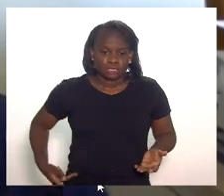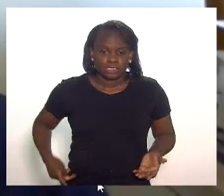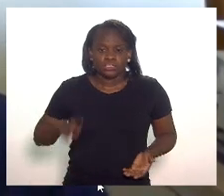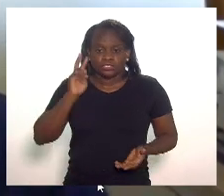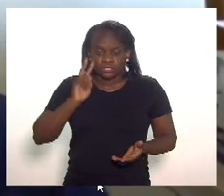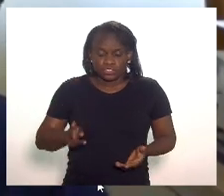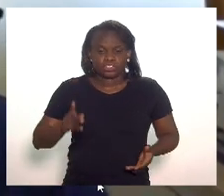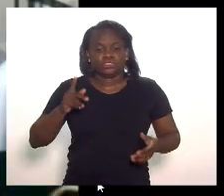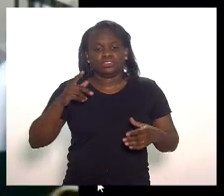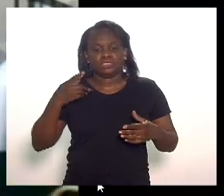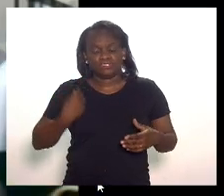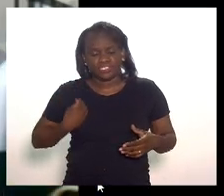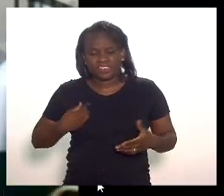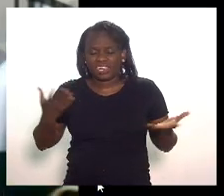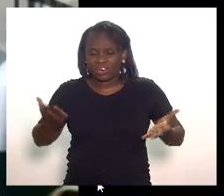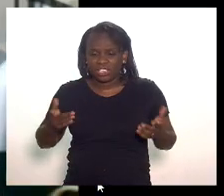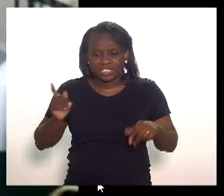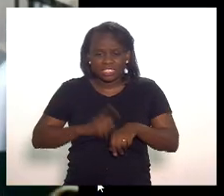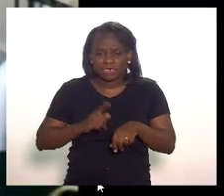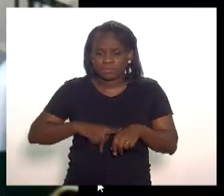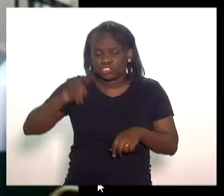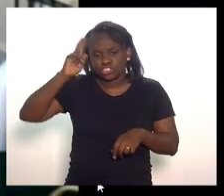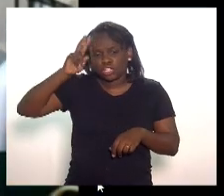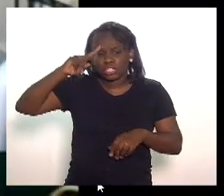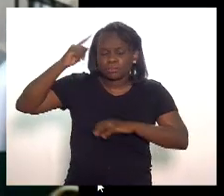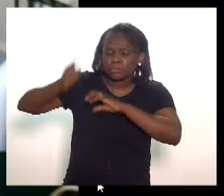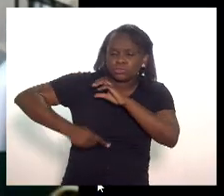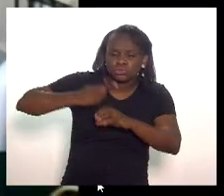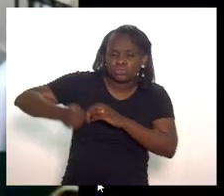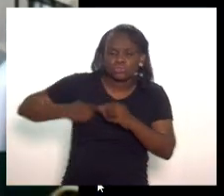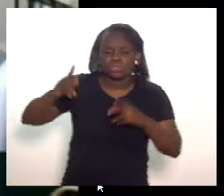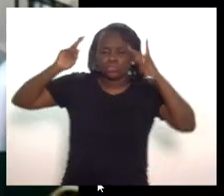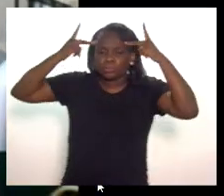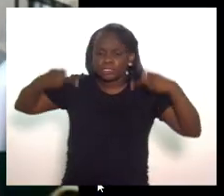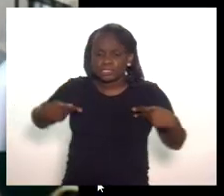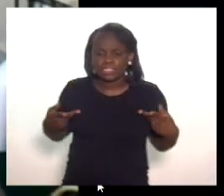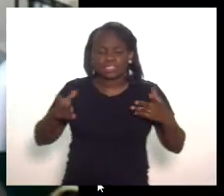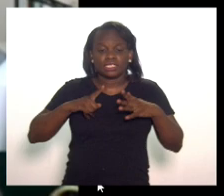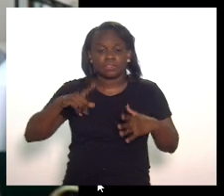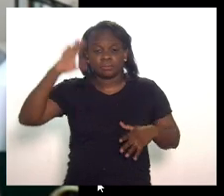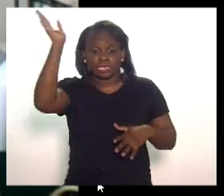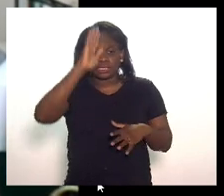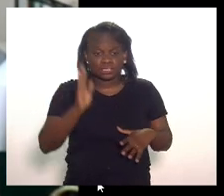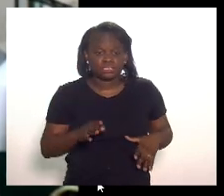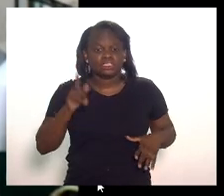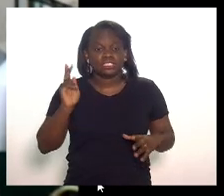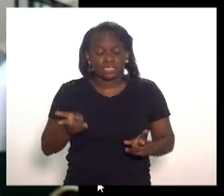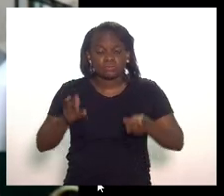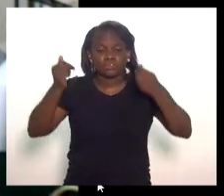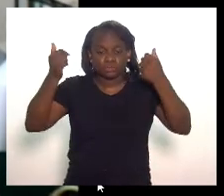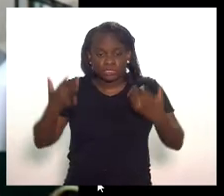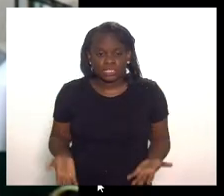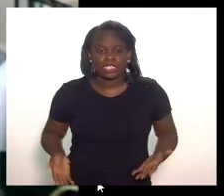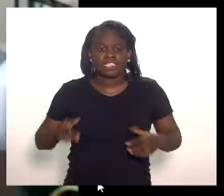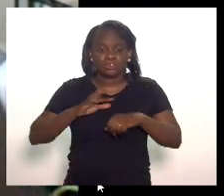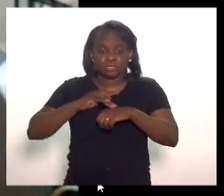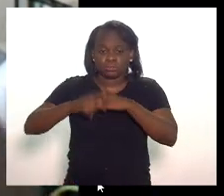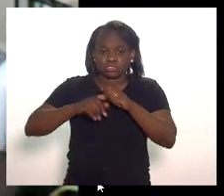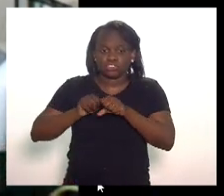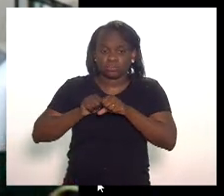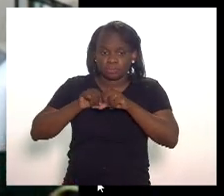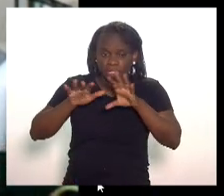vive um momento dramático na história da humanidade no mundo inteiro no caso do nosso país eu gosto sempre de citar essa pandemia